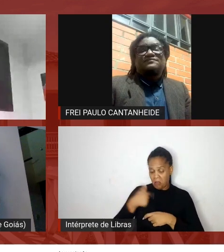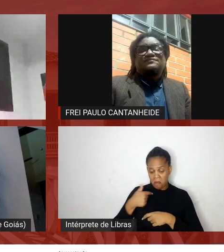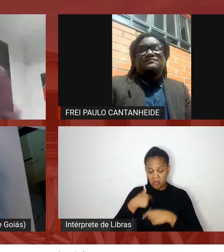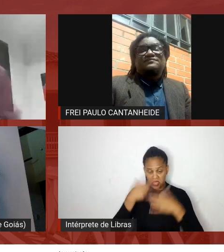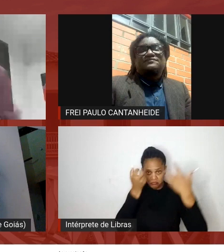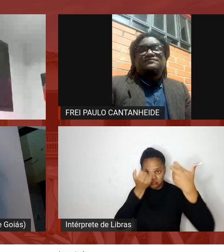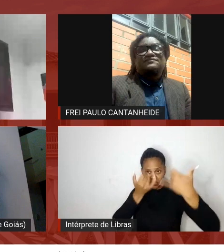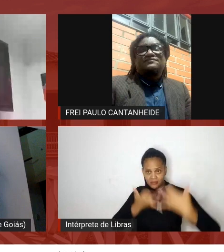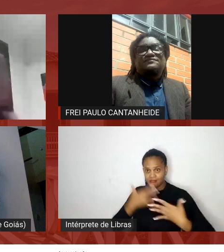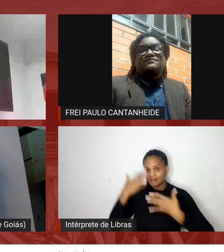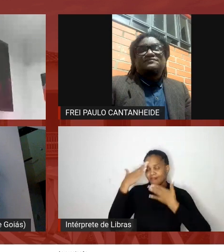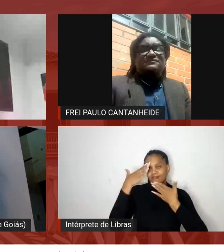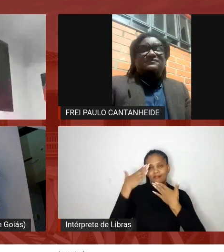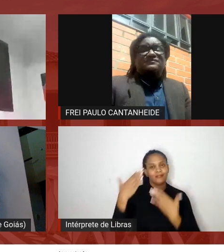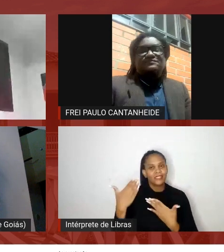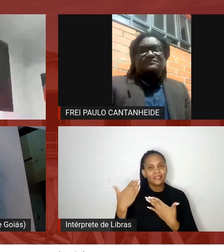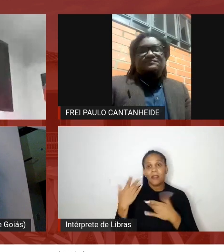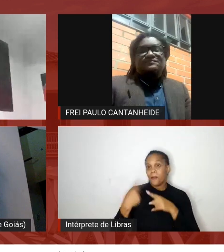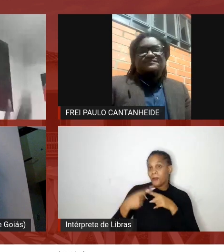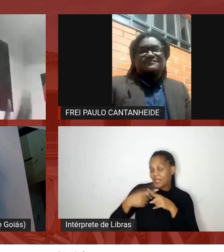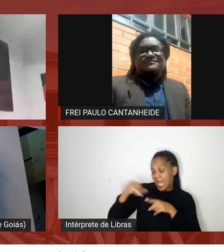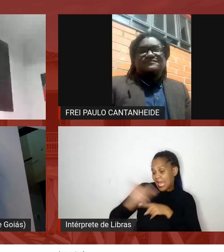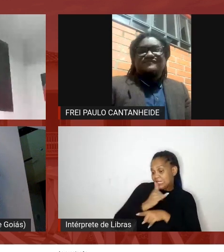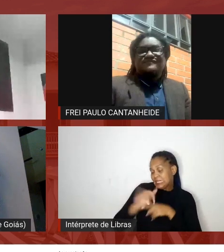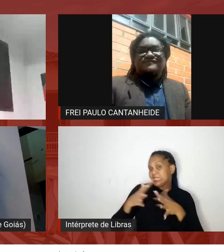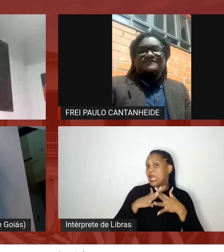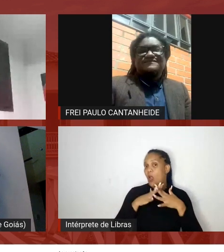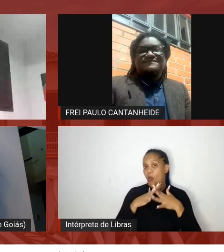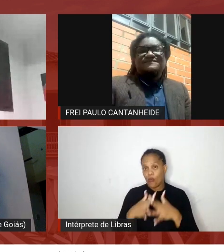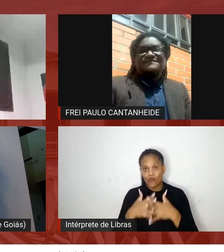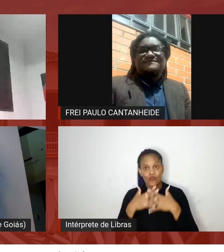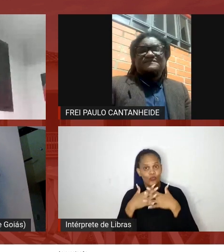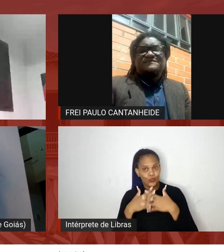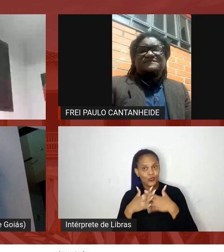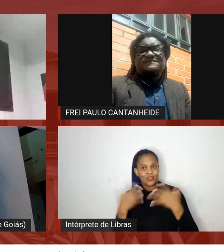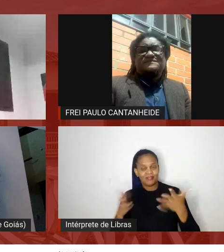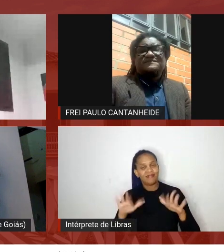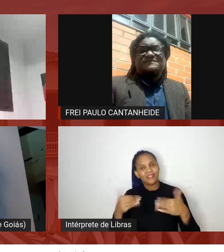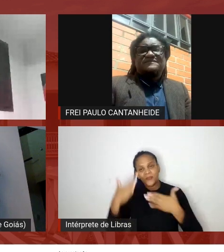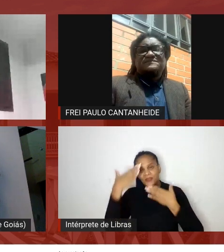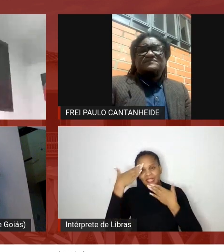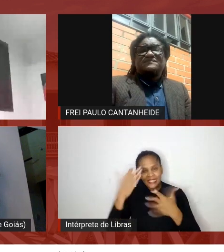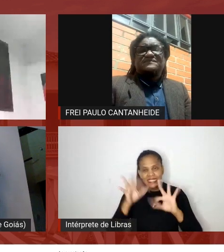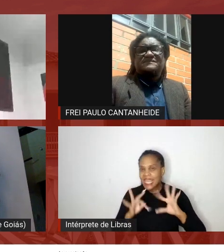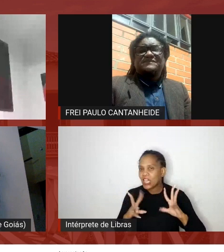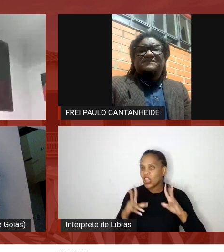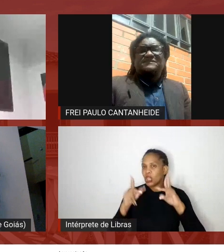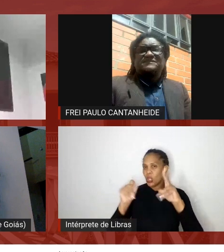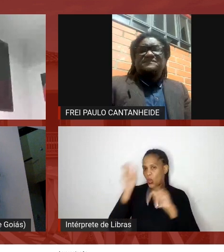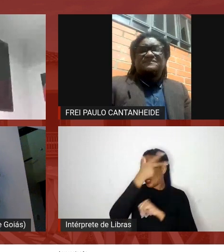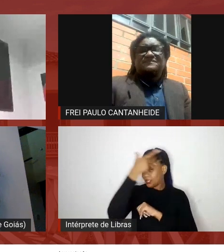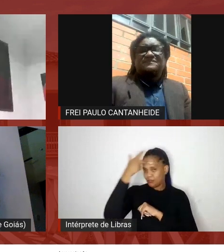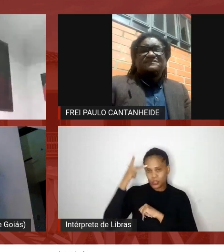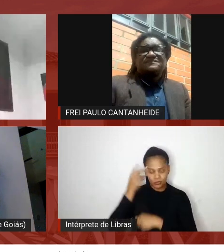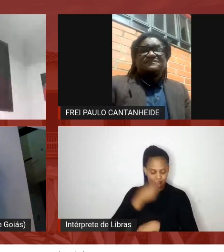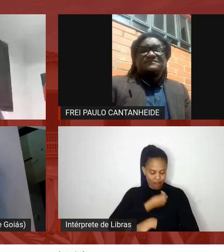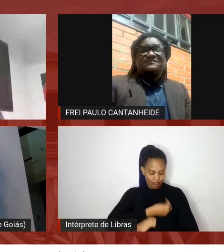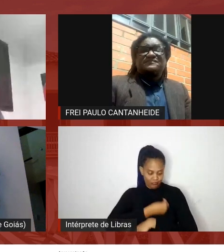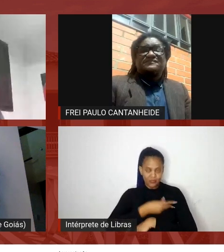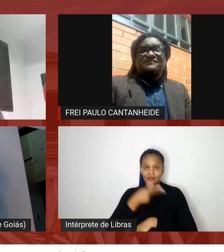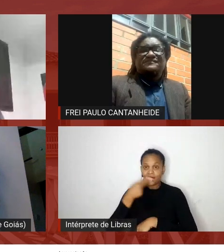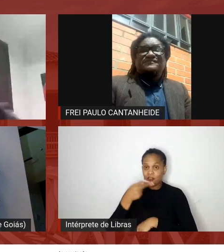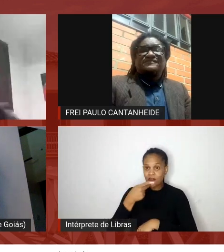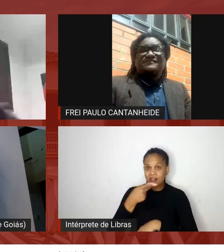fica até mal mal confundido então agradecer todo mundo que está aí agradecer o Xandó quando eu falei Xandó também é